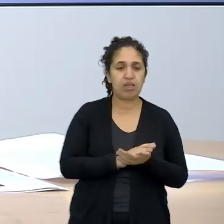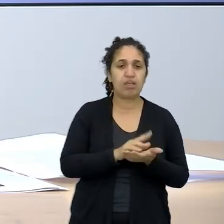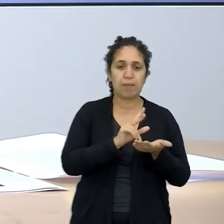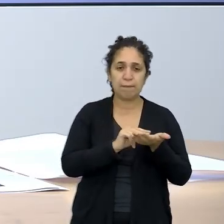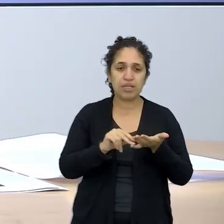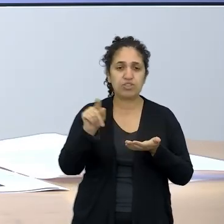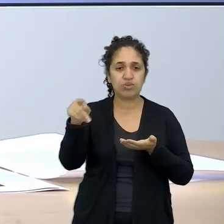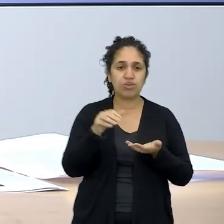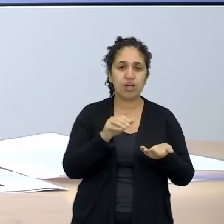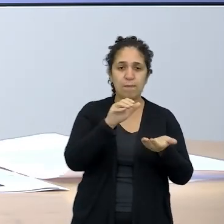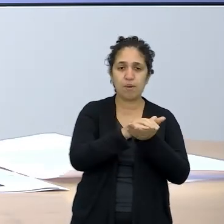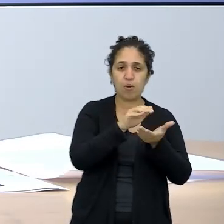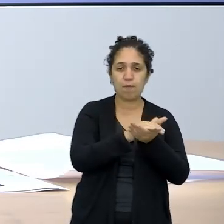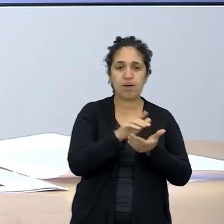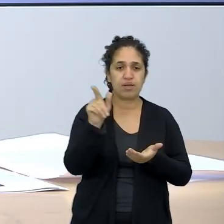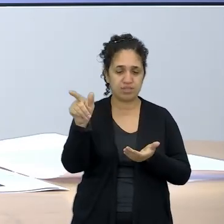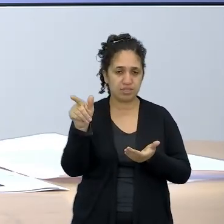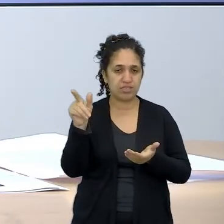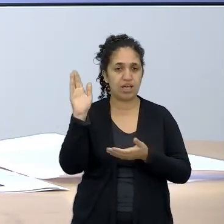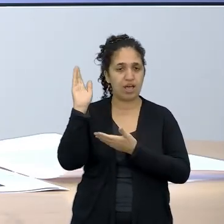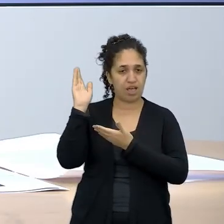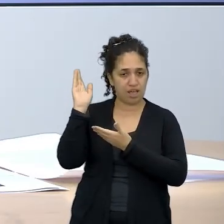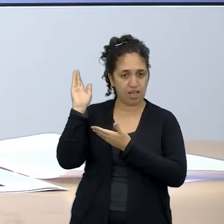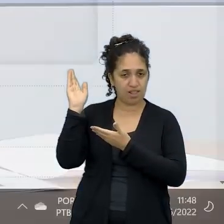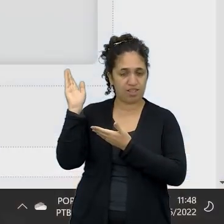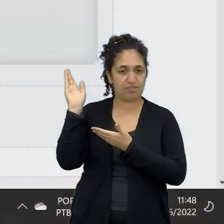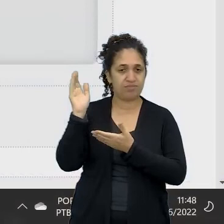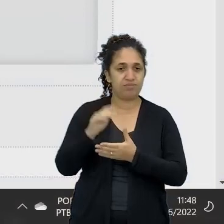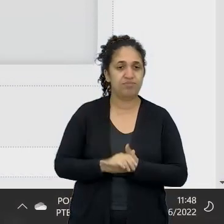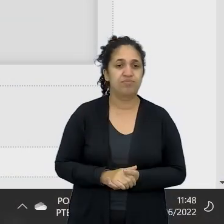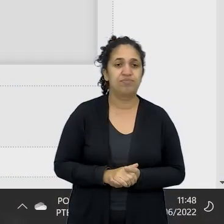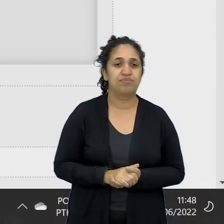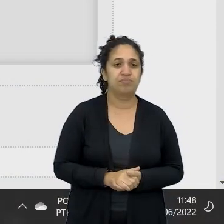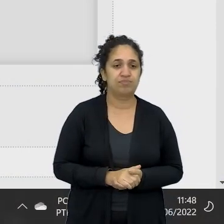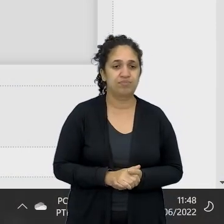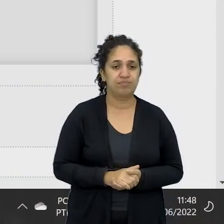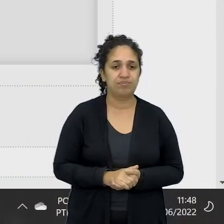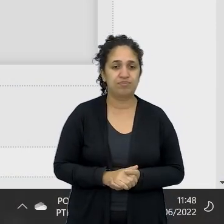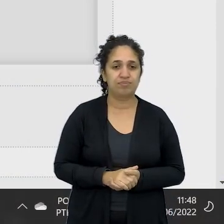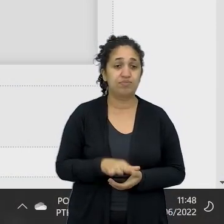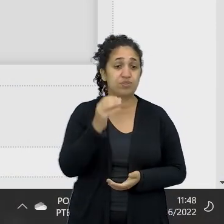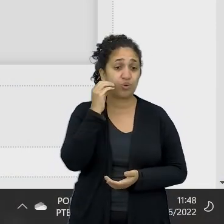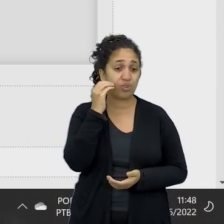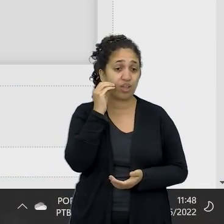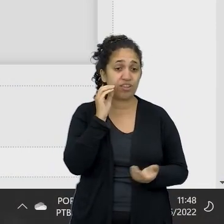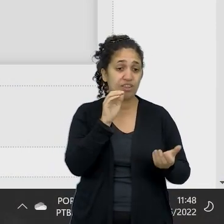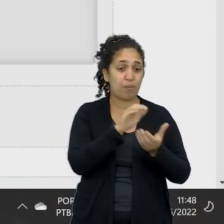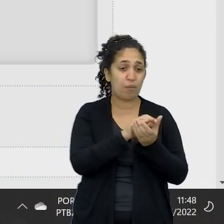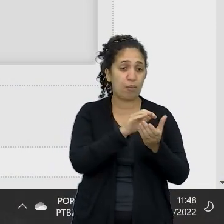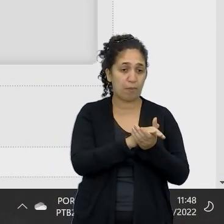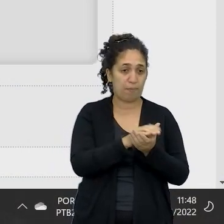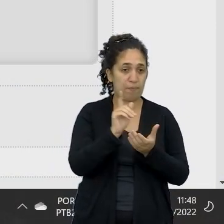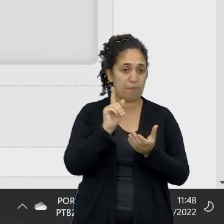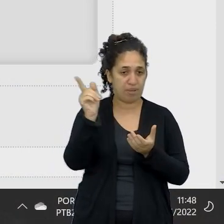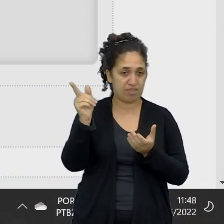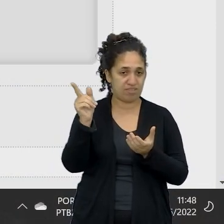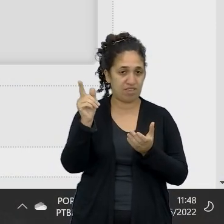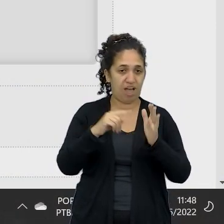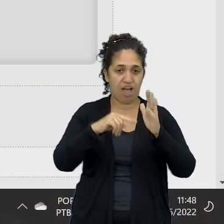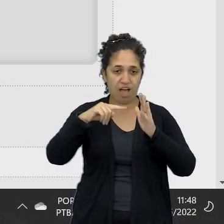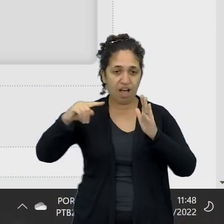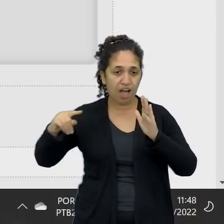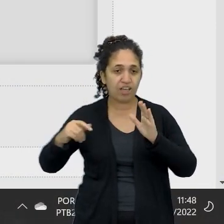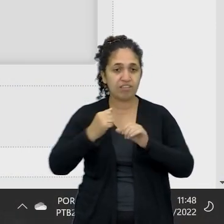da poupança, que tá aqui, ó. É essa carinha, o simulador de poupança, a rentabilidade